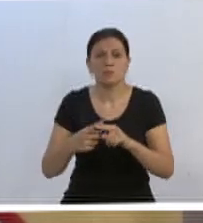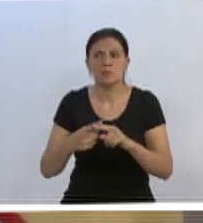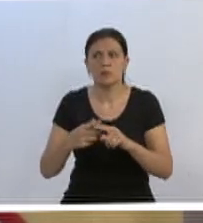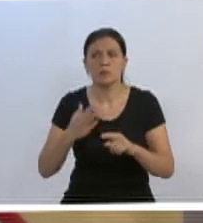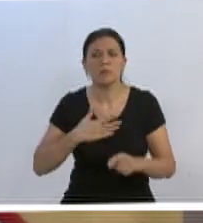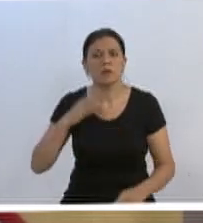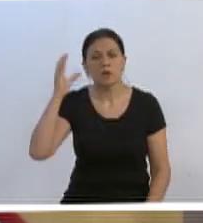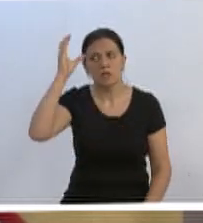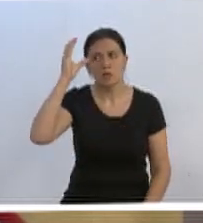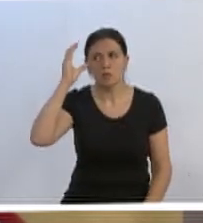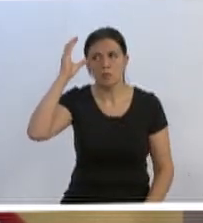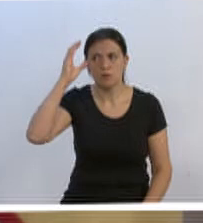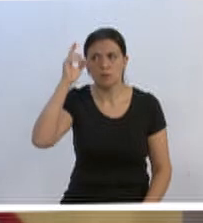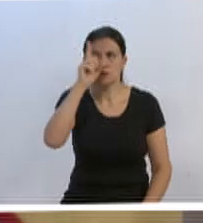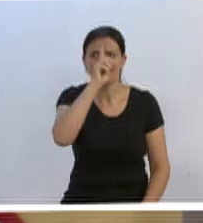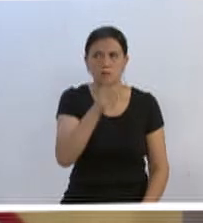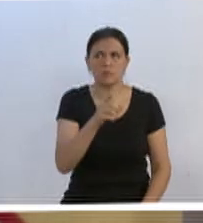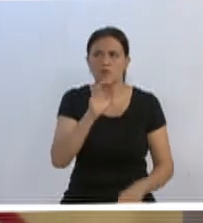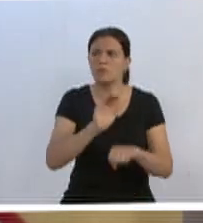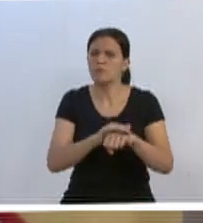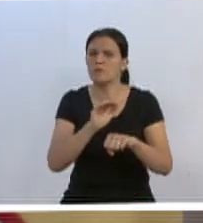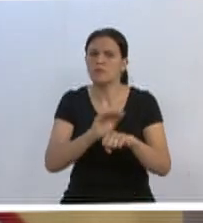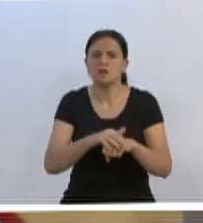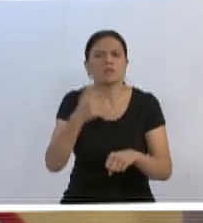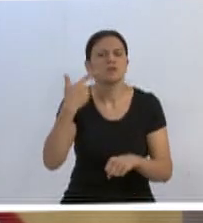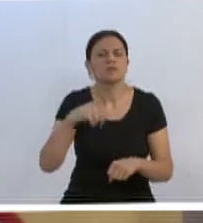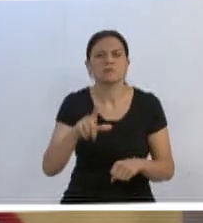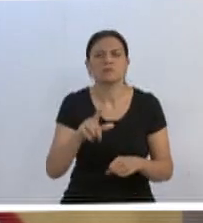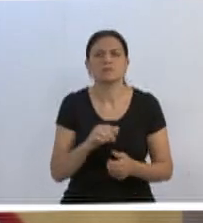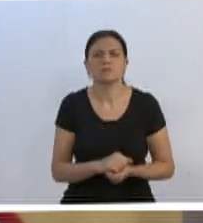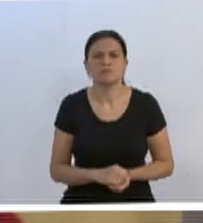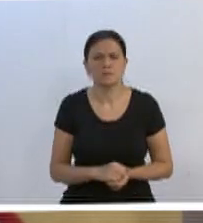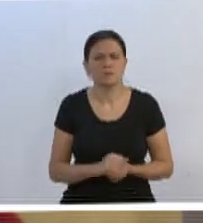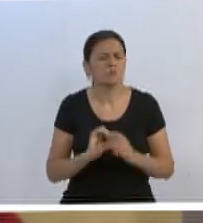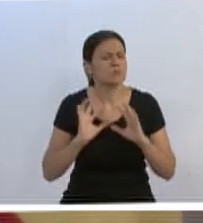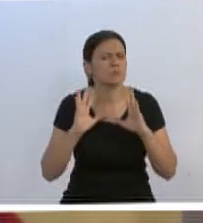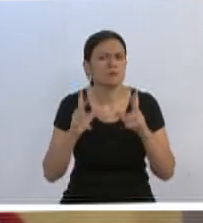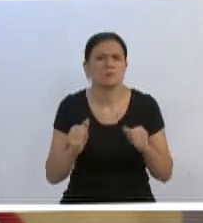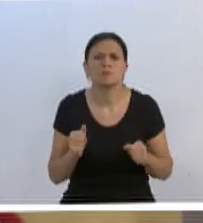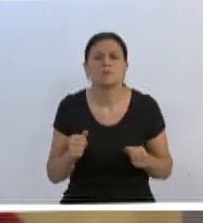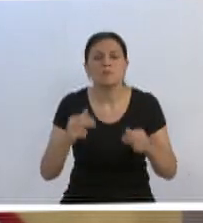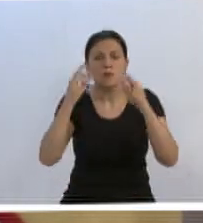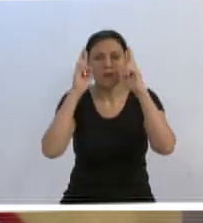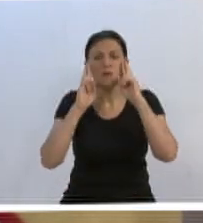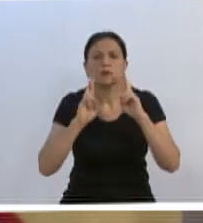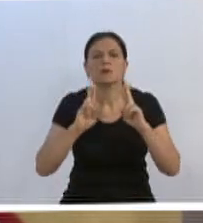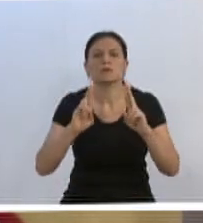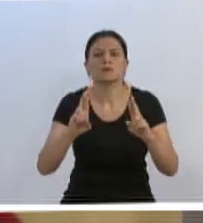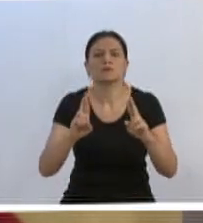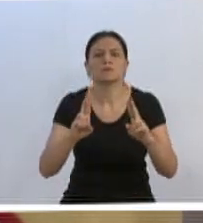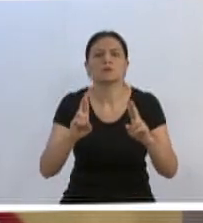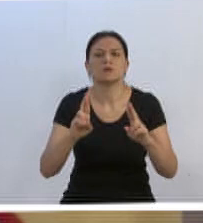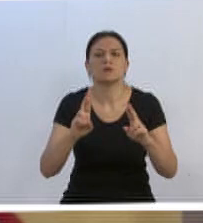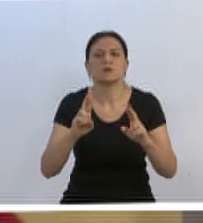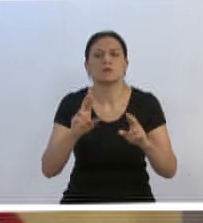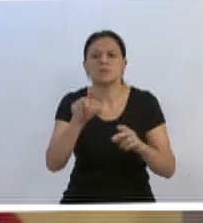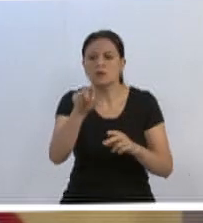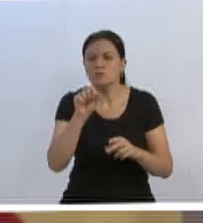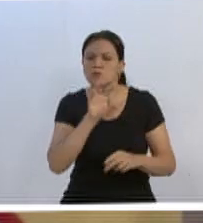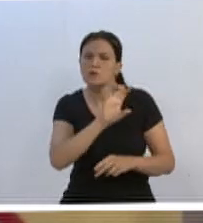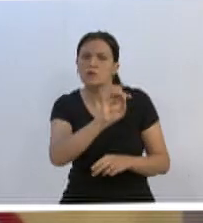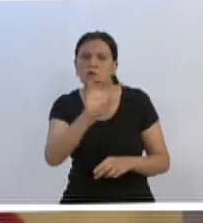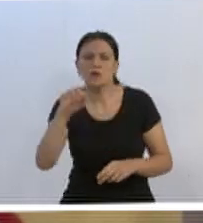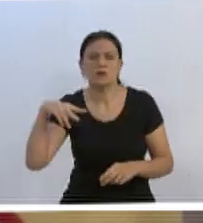consciência mandou, faria tudo novamente. Tudo. Respeito os posicionamentos e as decisões de cada